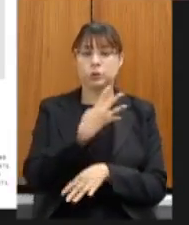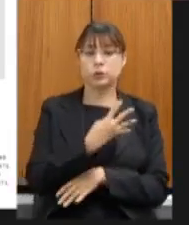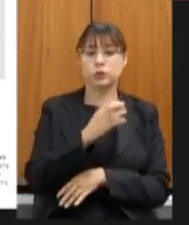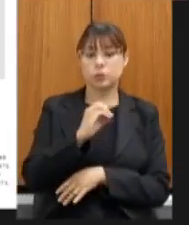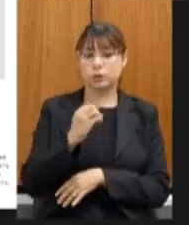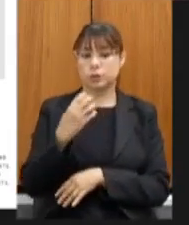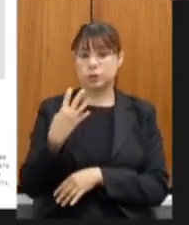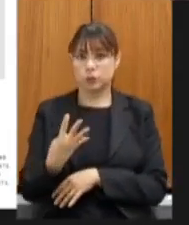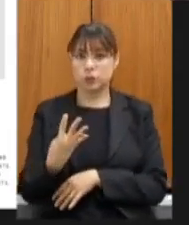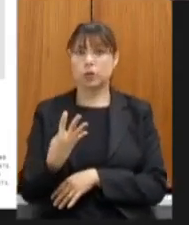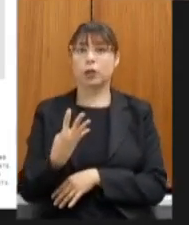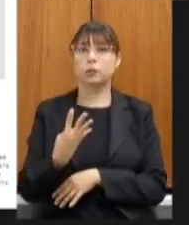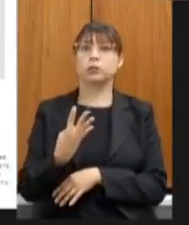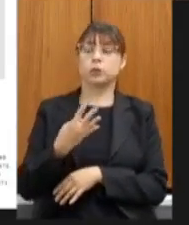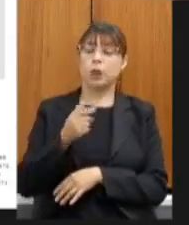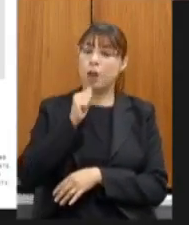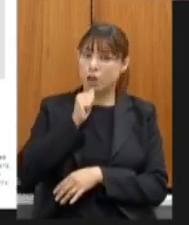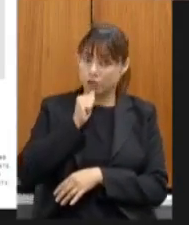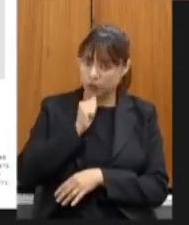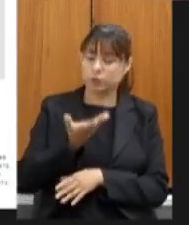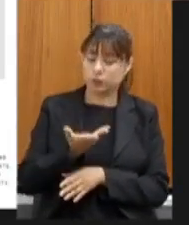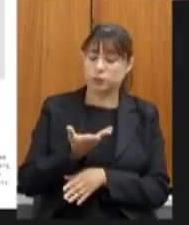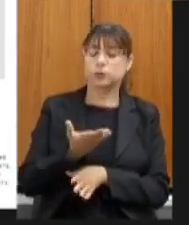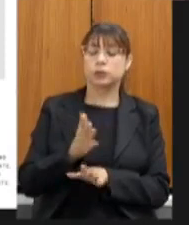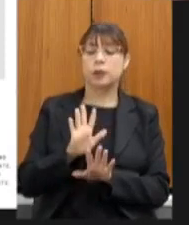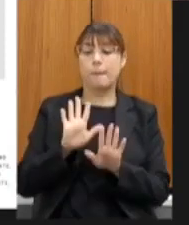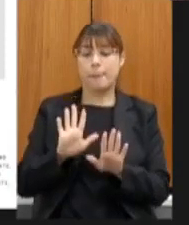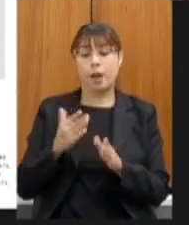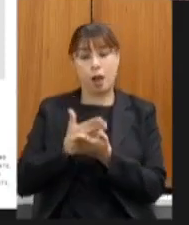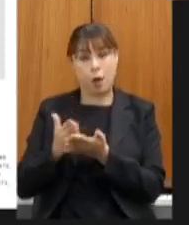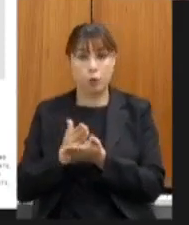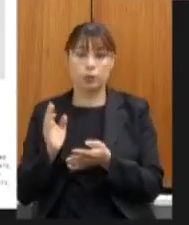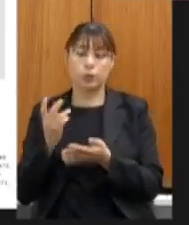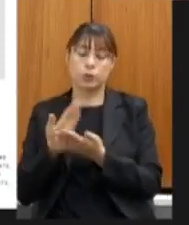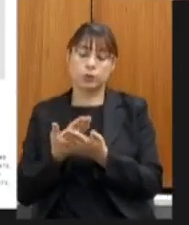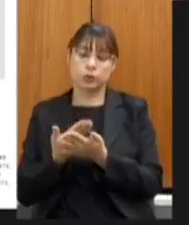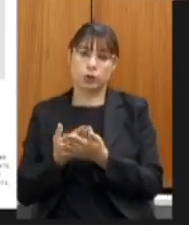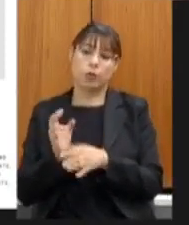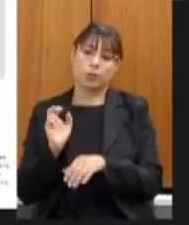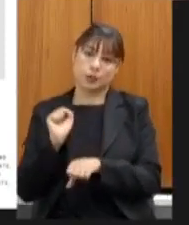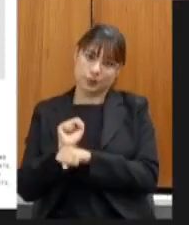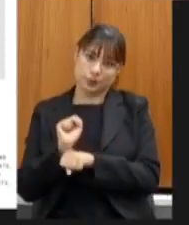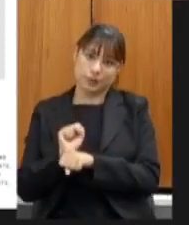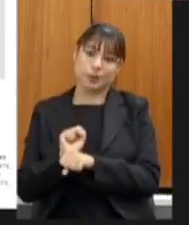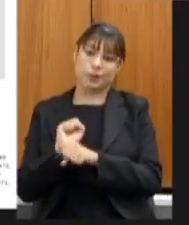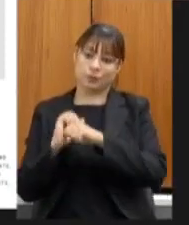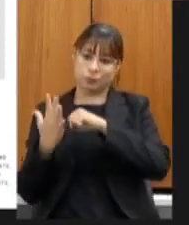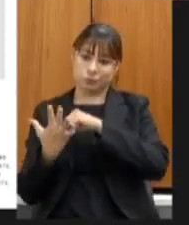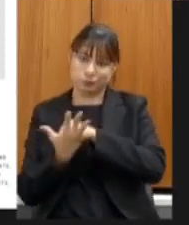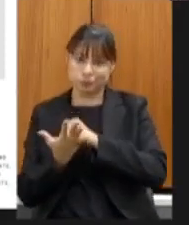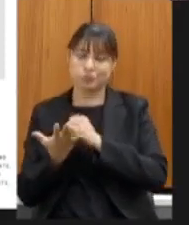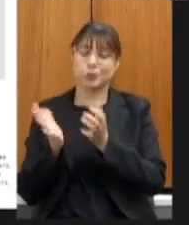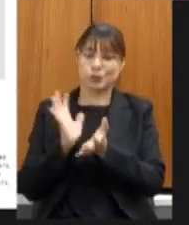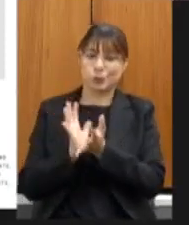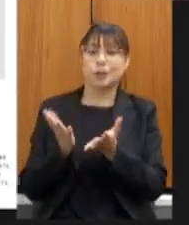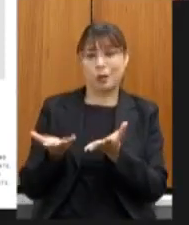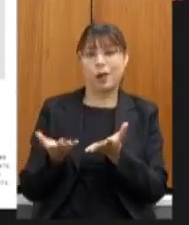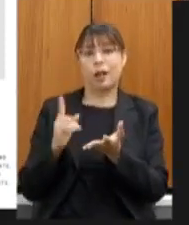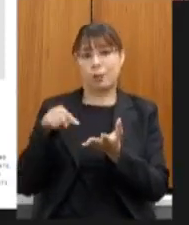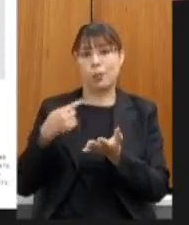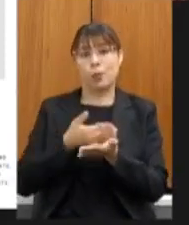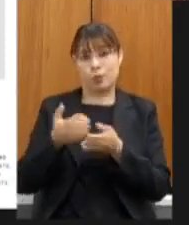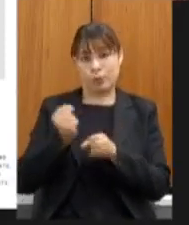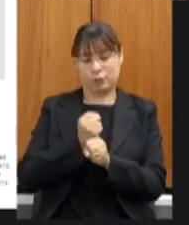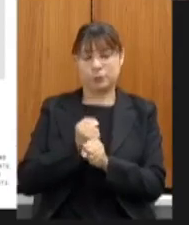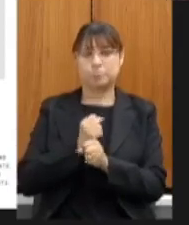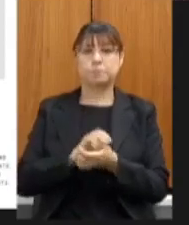em execução e algumas aguardando ainda o início por conta das situações de pandemia da situação de pandemia pode seguir trouxe